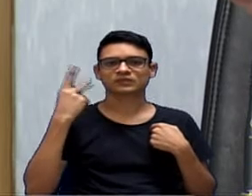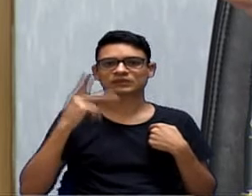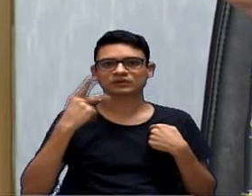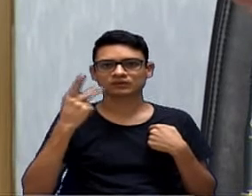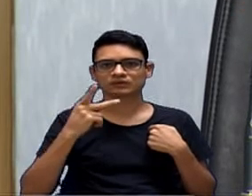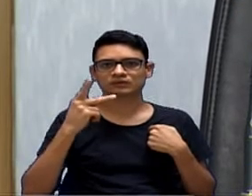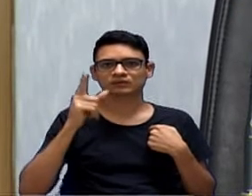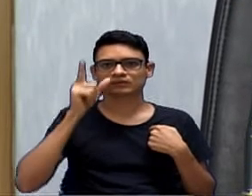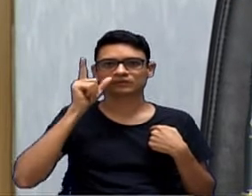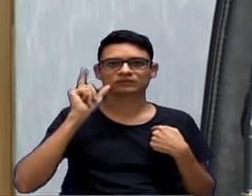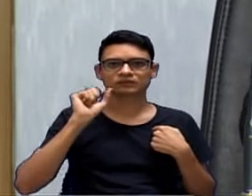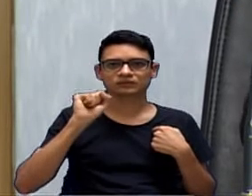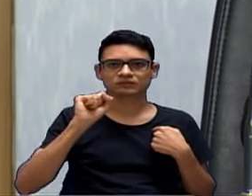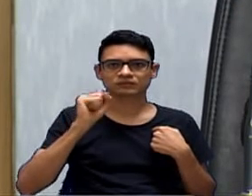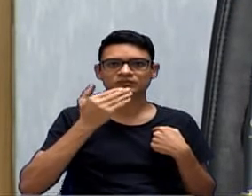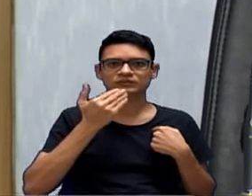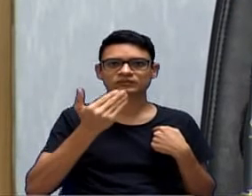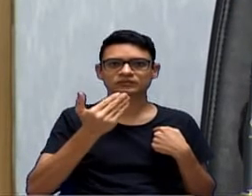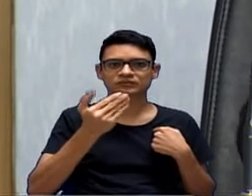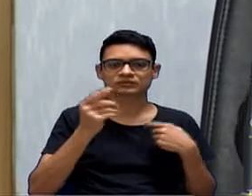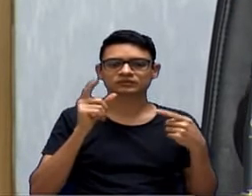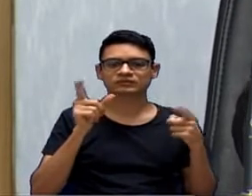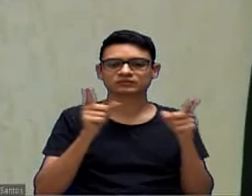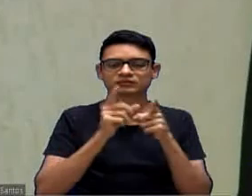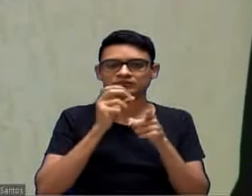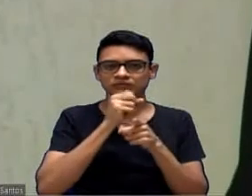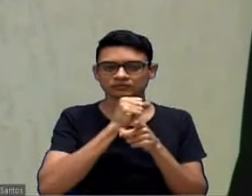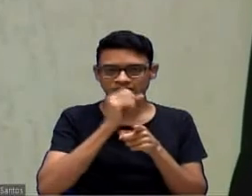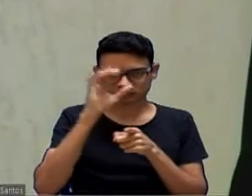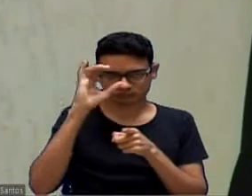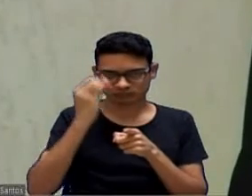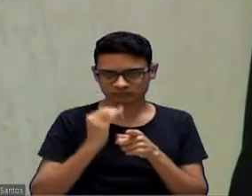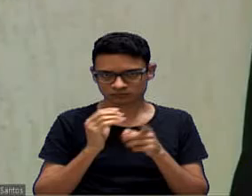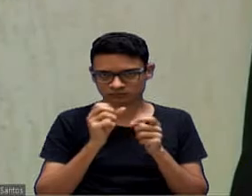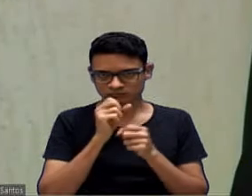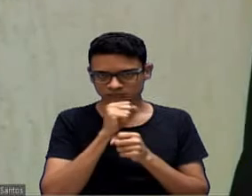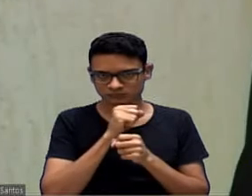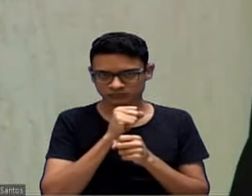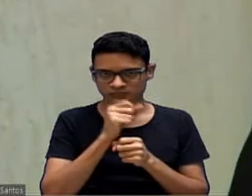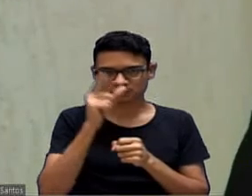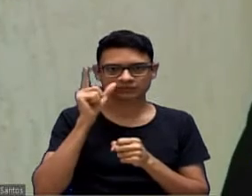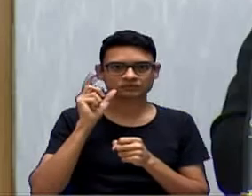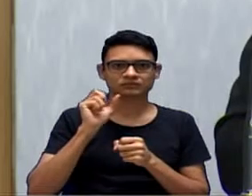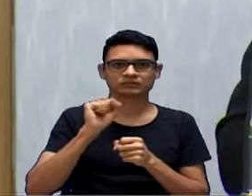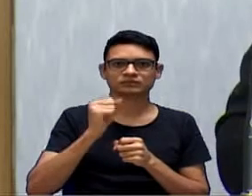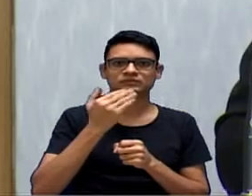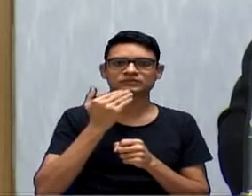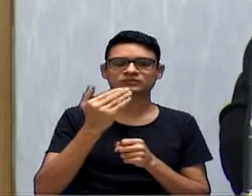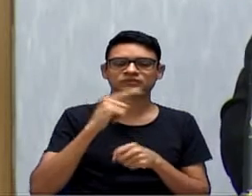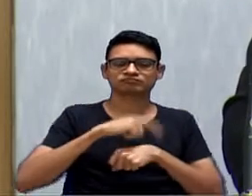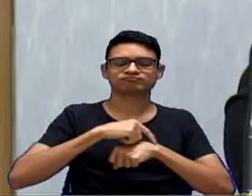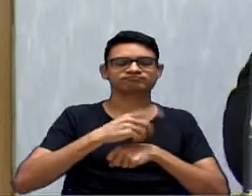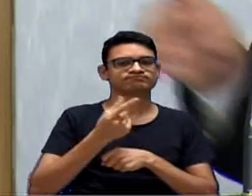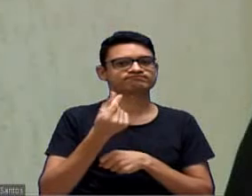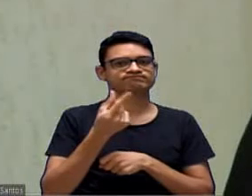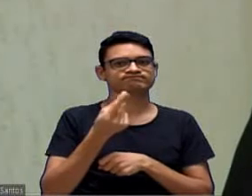Luiz Santos. Rapidinho, vereador Iara. Só que o Luiz Santos pediu já há um tempinho, já.